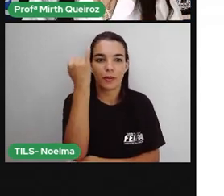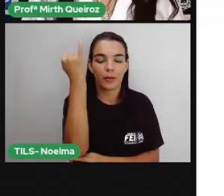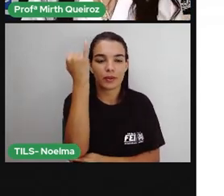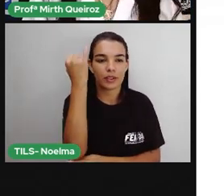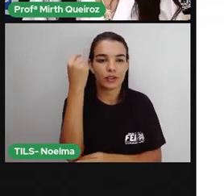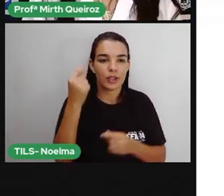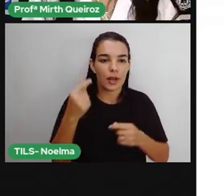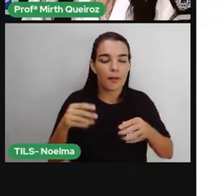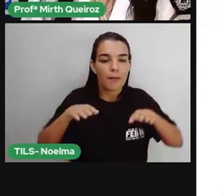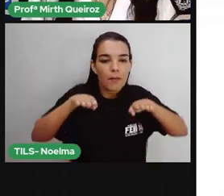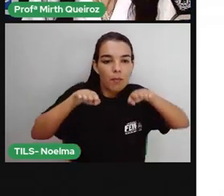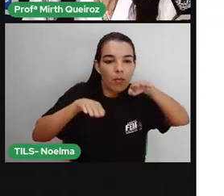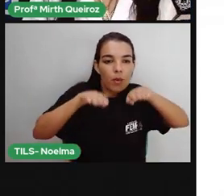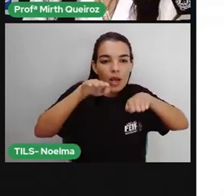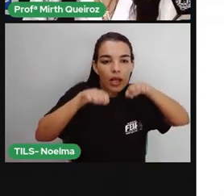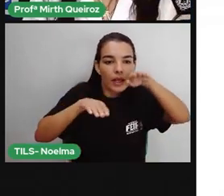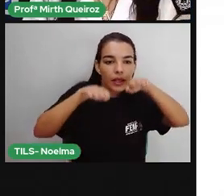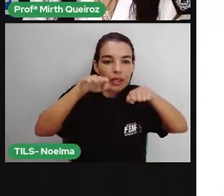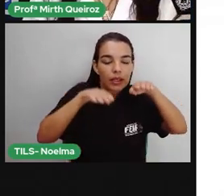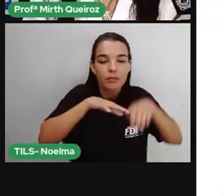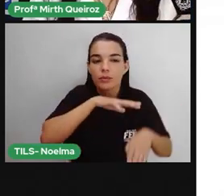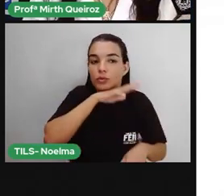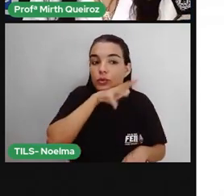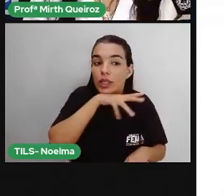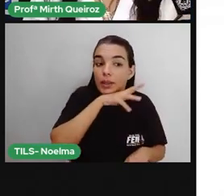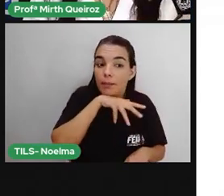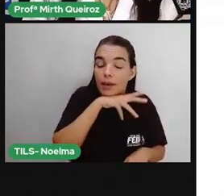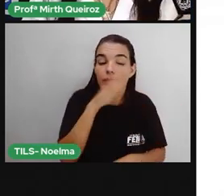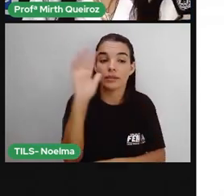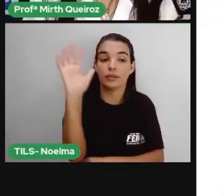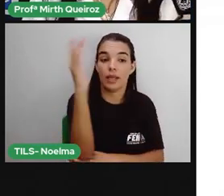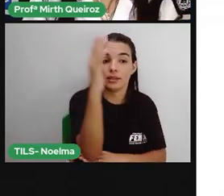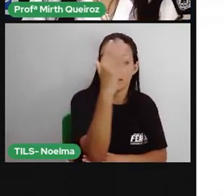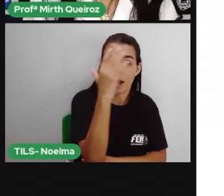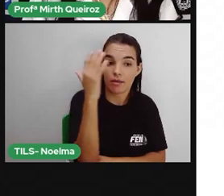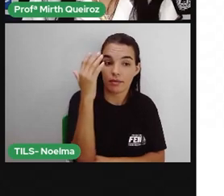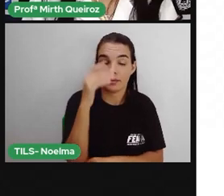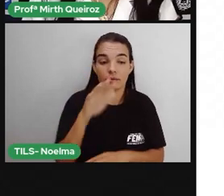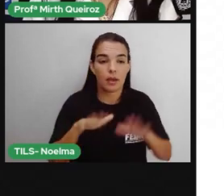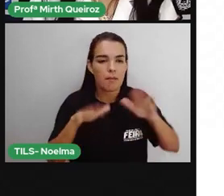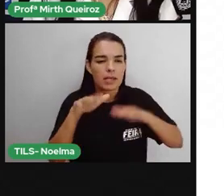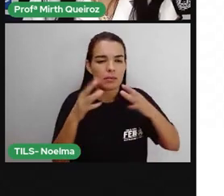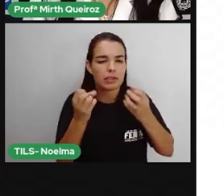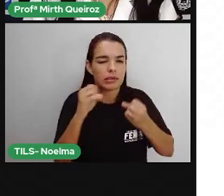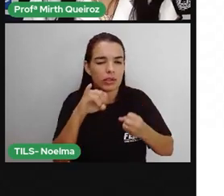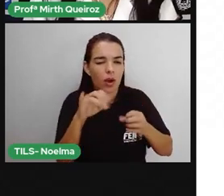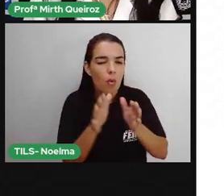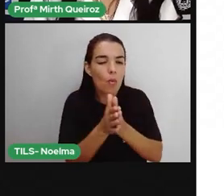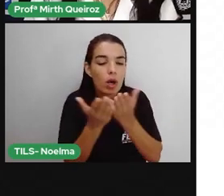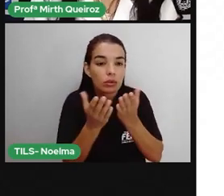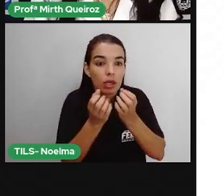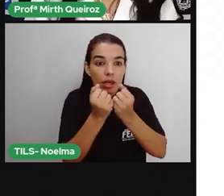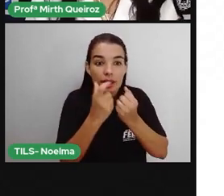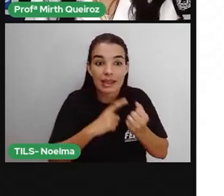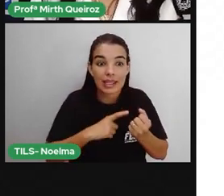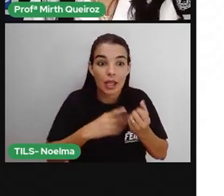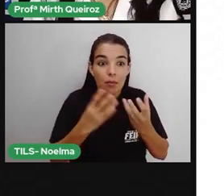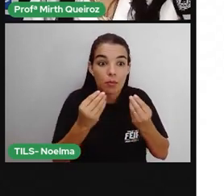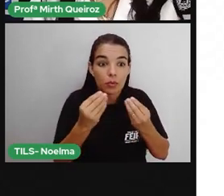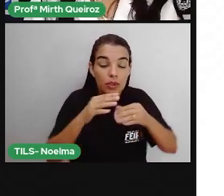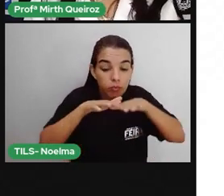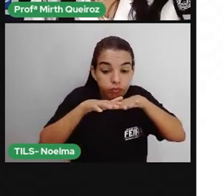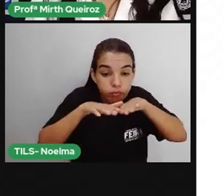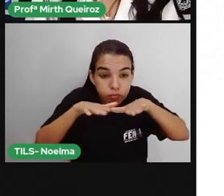fauna e da flora. Durante a cheia, no verão, estima-se que 180 milhões de litros de água atingem